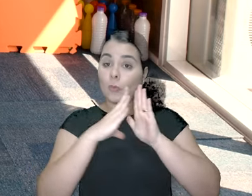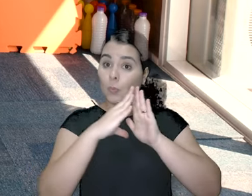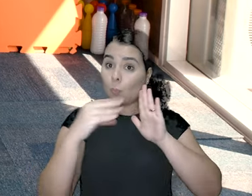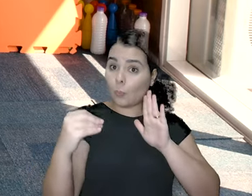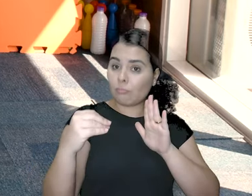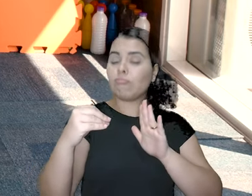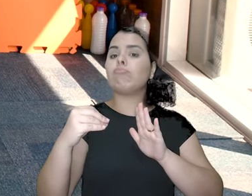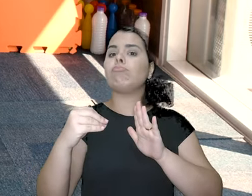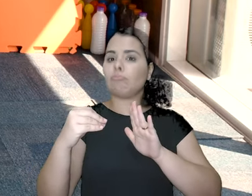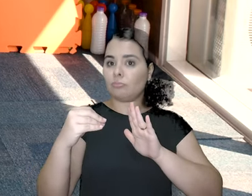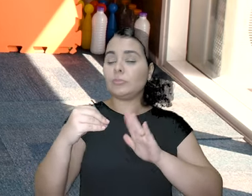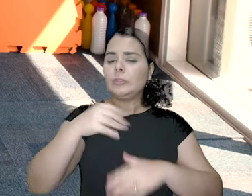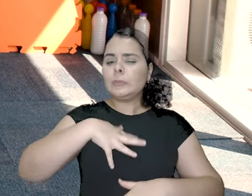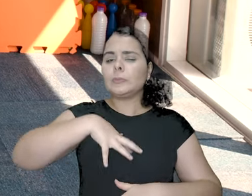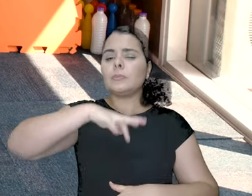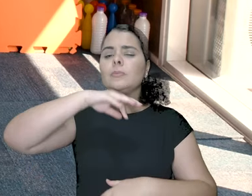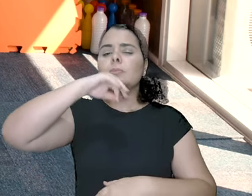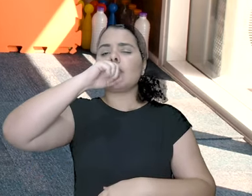Solta o ar.